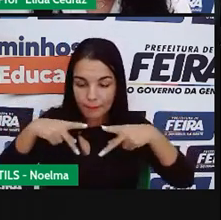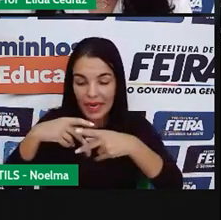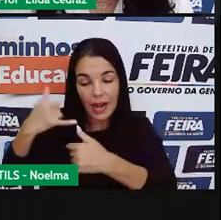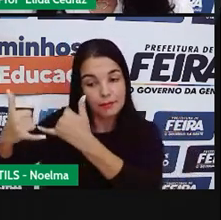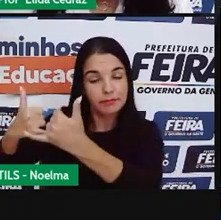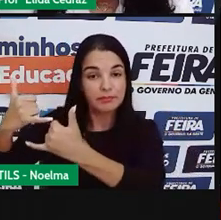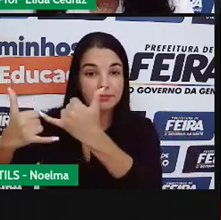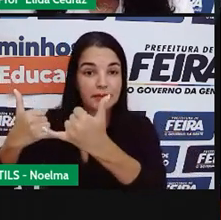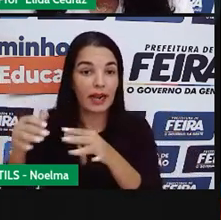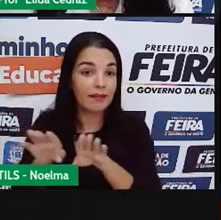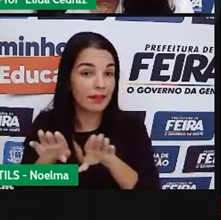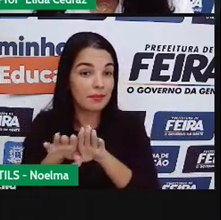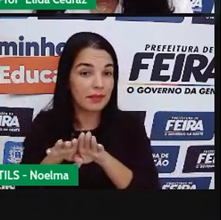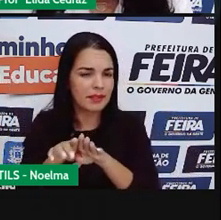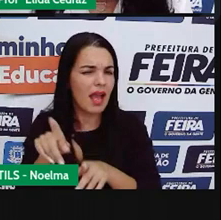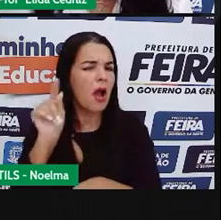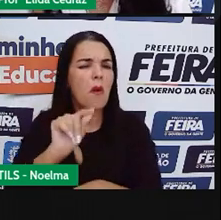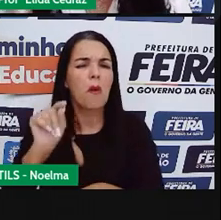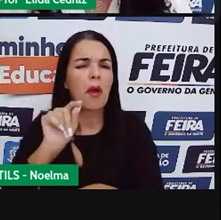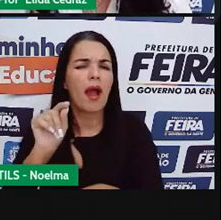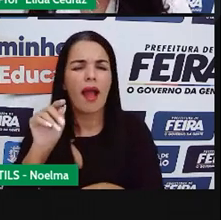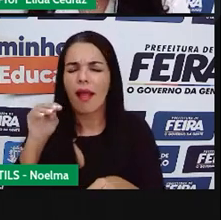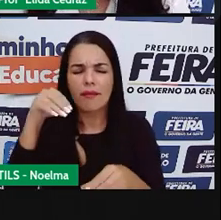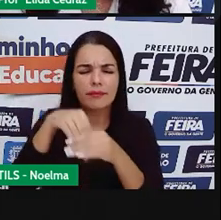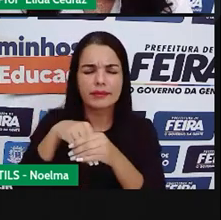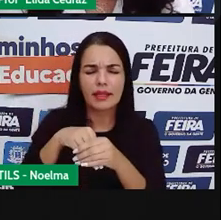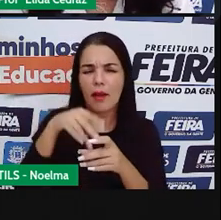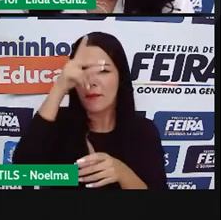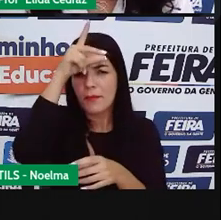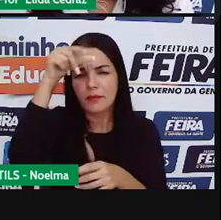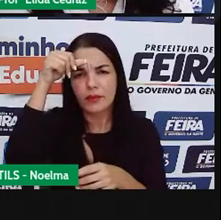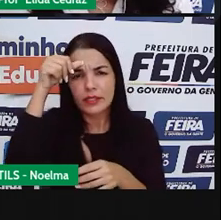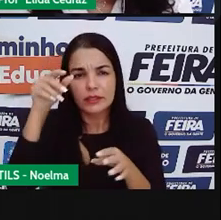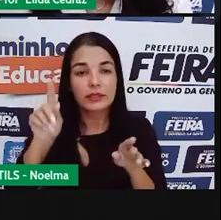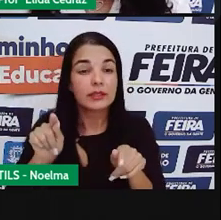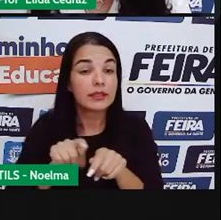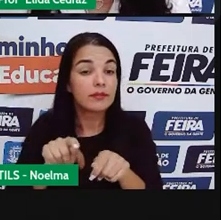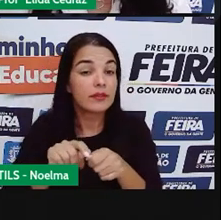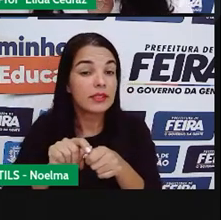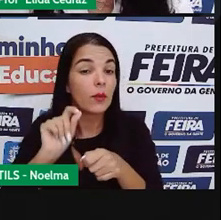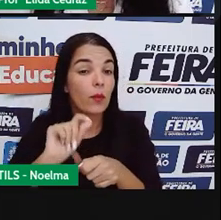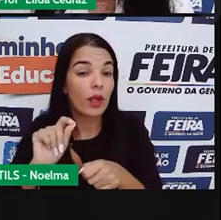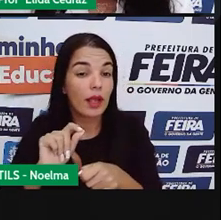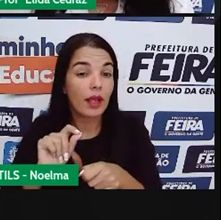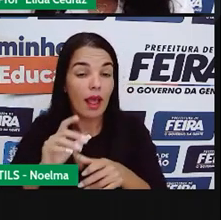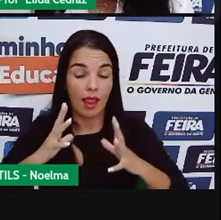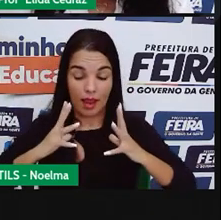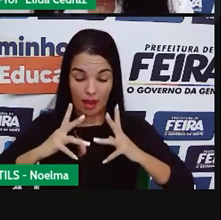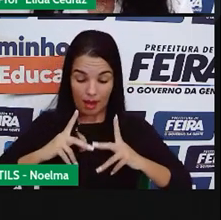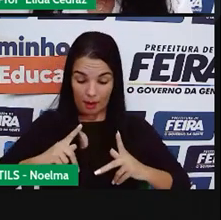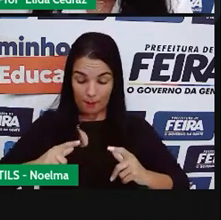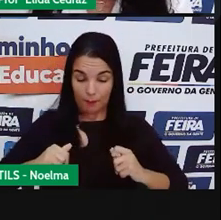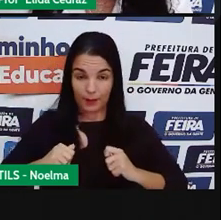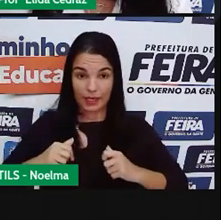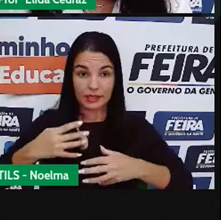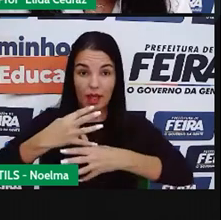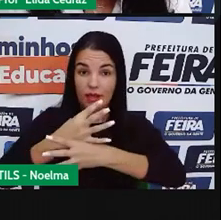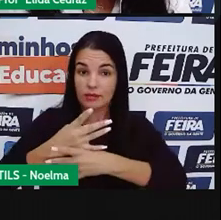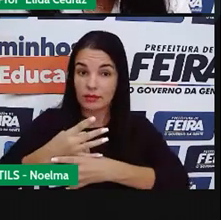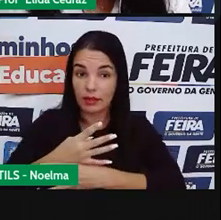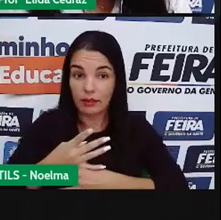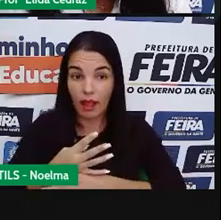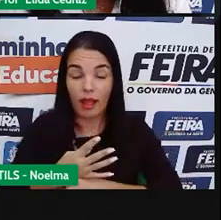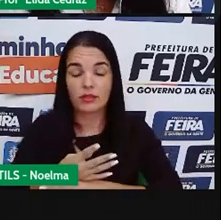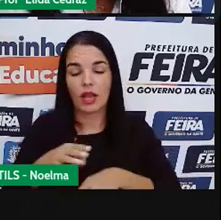O que mais cabe ao prefeito? Zelar pelo meio ambiente, pela limpeza da cidade e